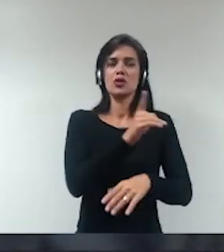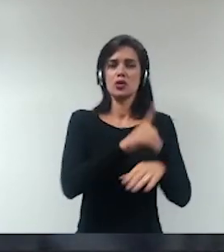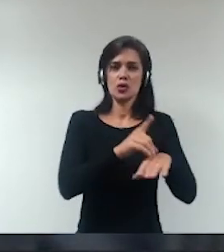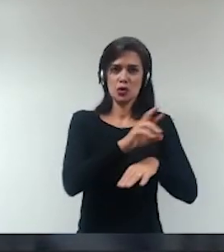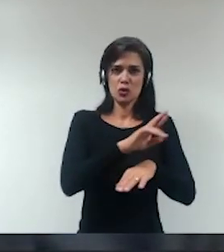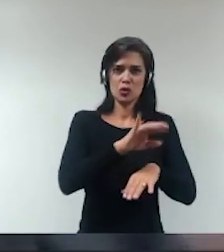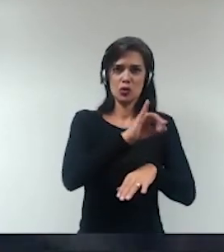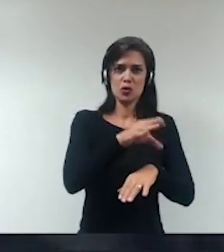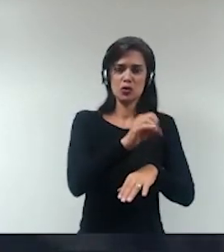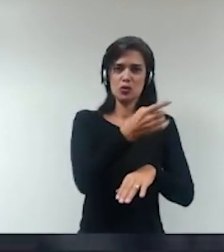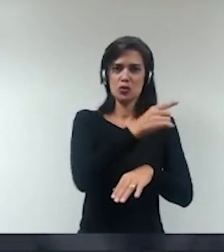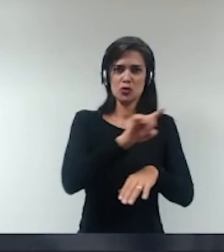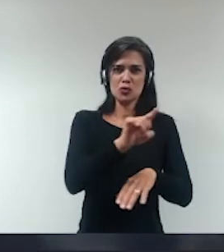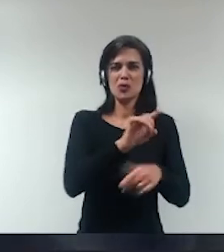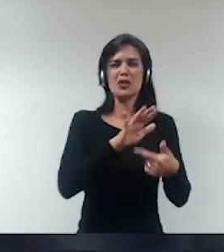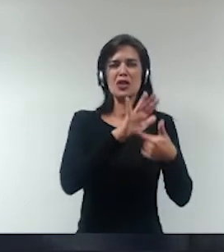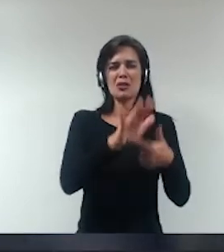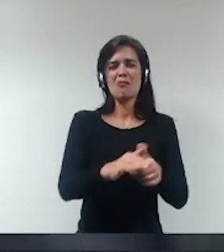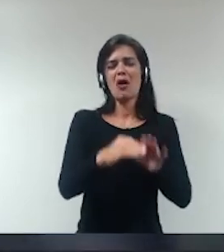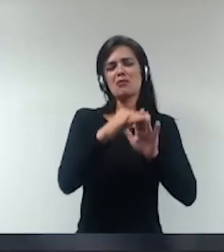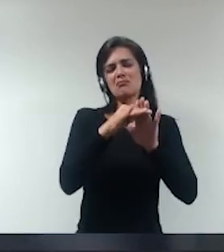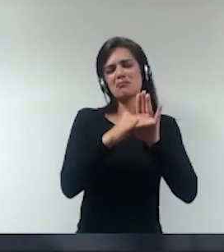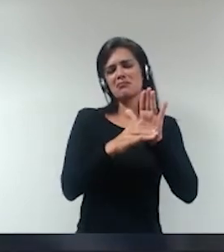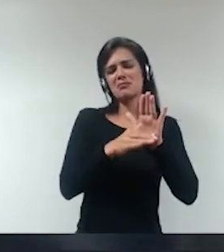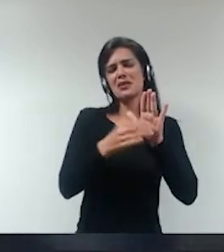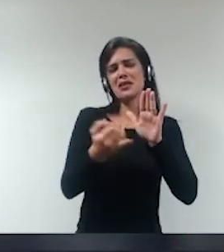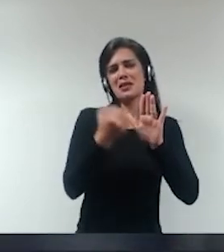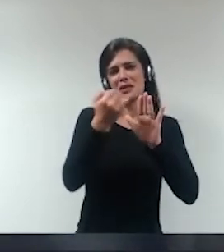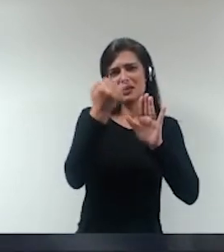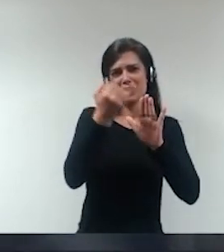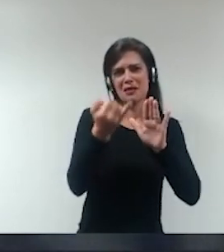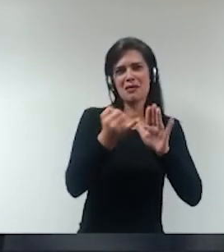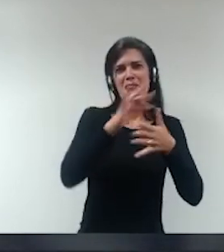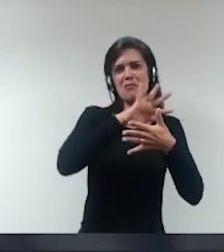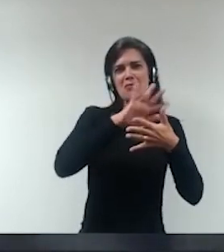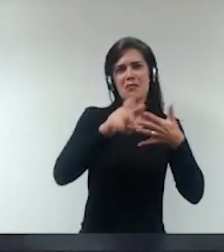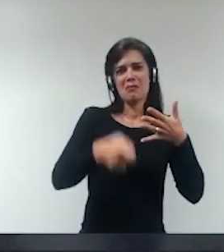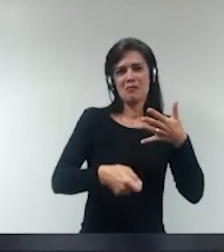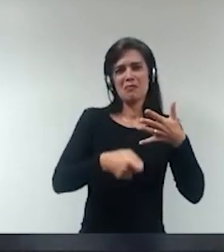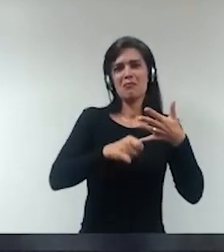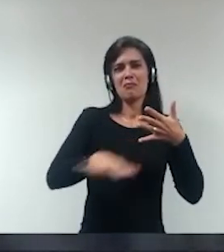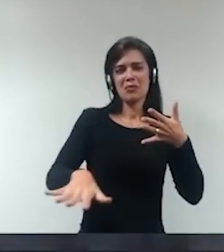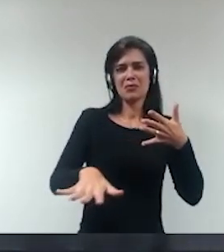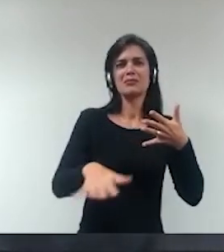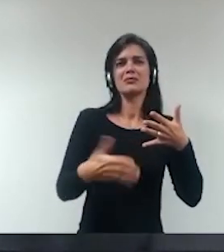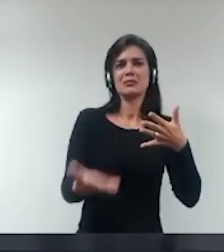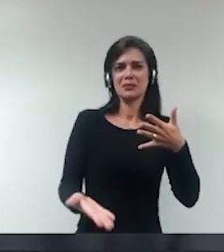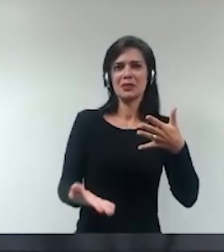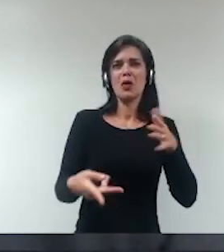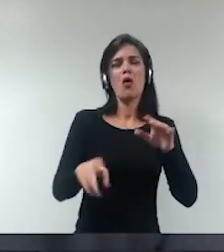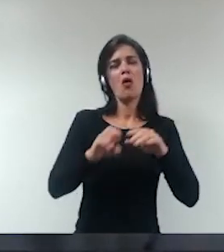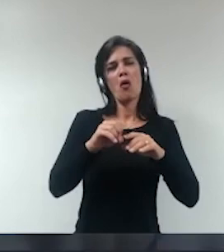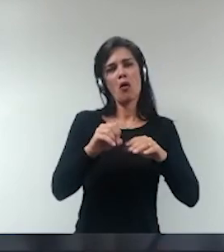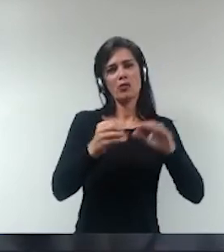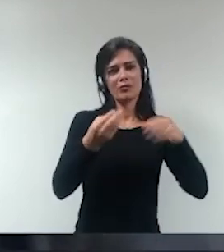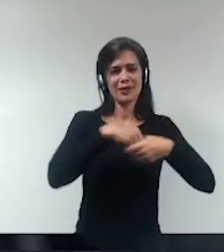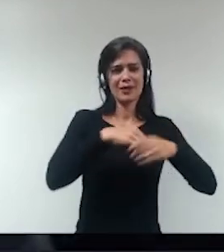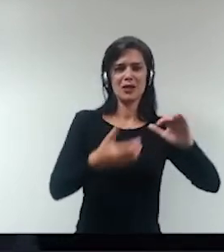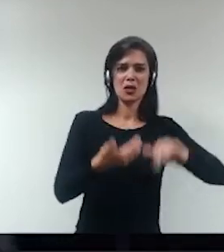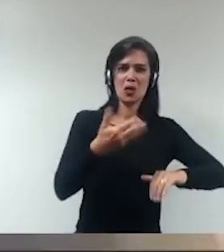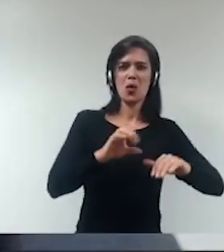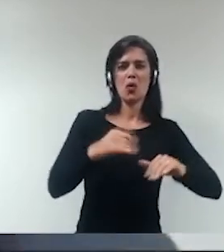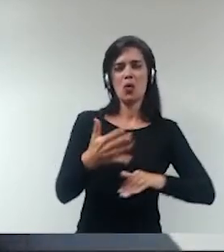trouxesse institutos importados da jurisprudência do Tribunal de Contas da União e da própria jurisprudência do STJ para